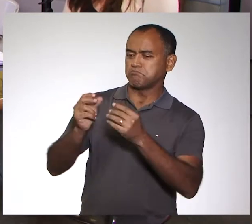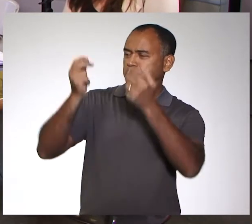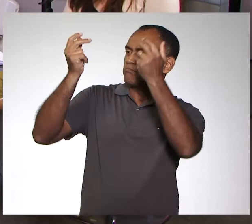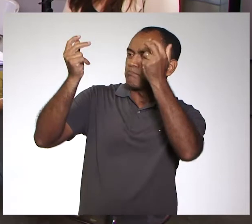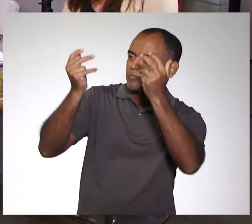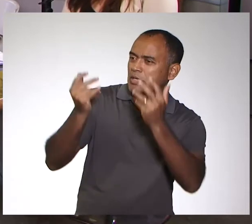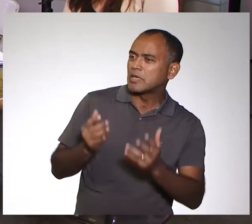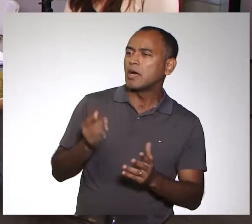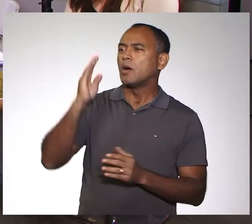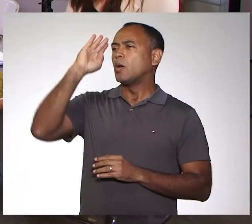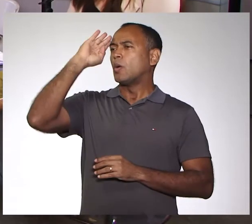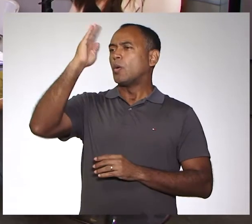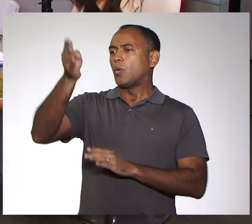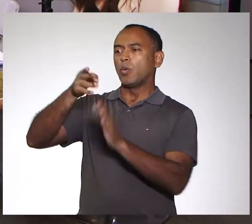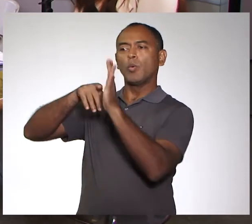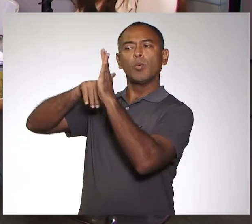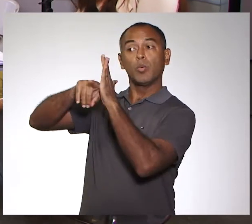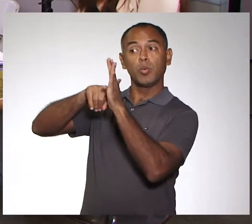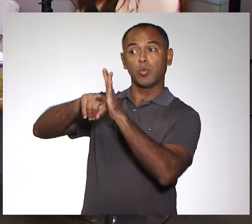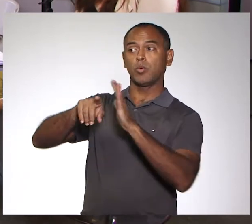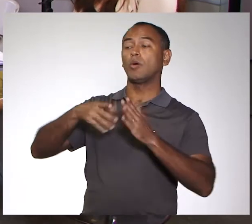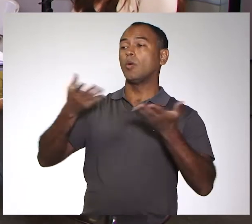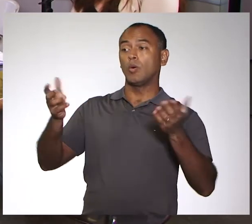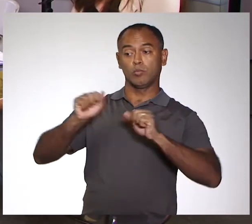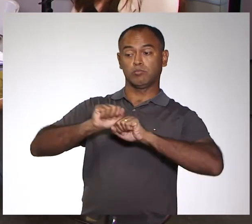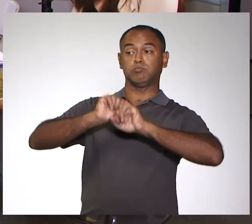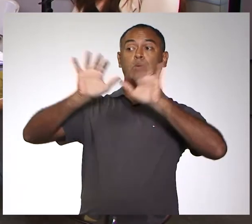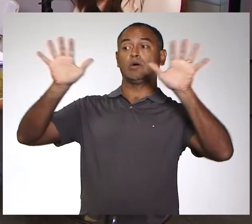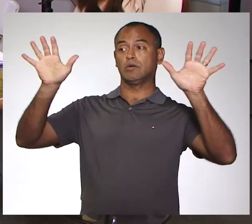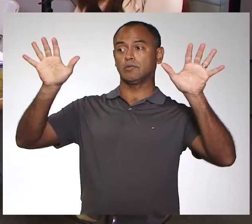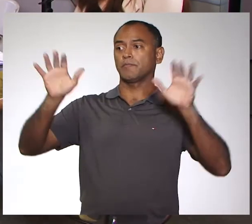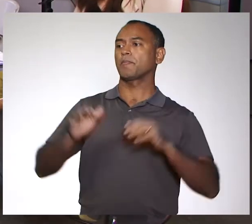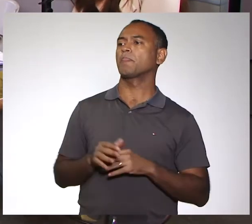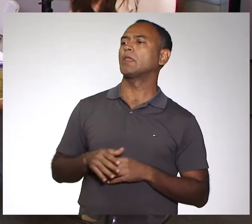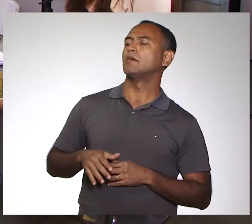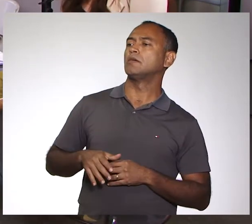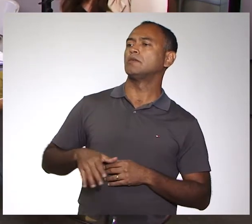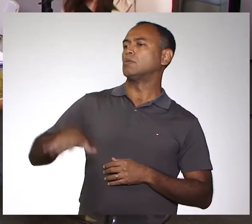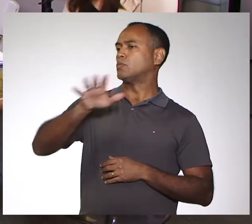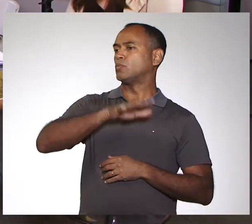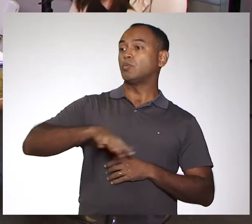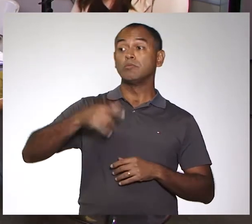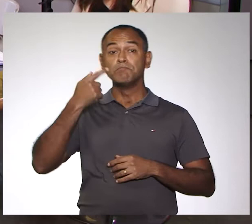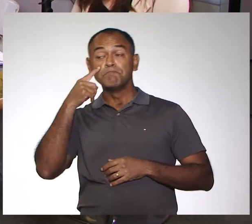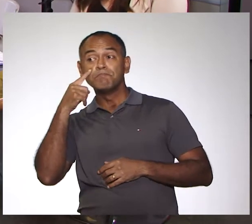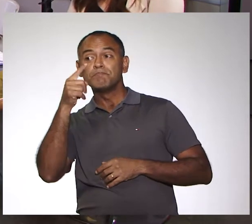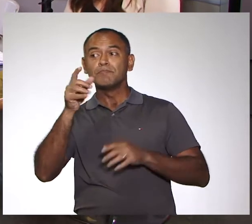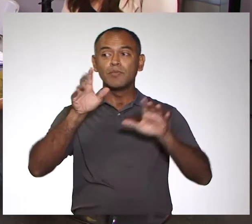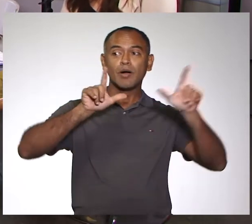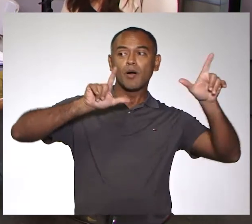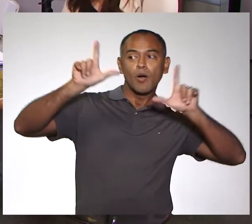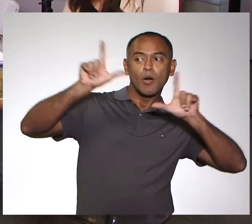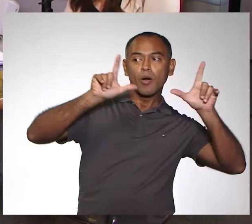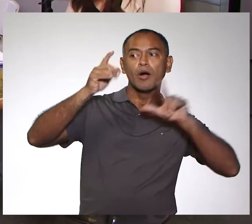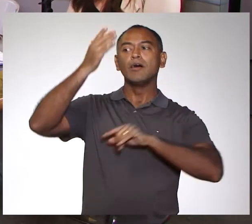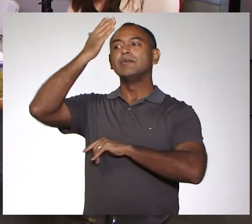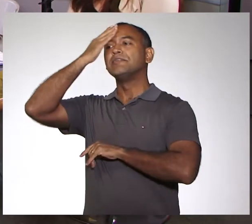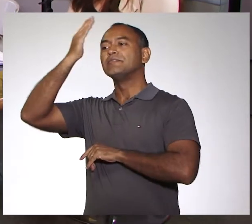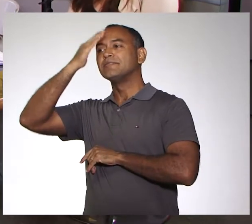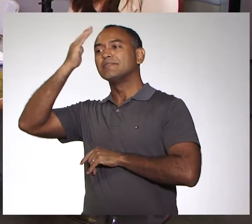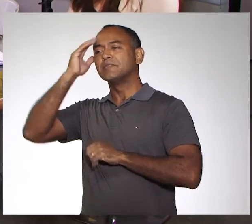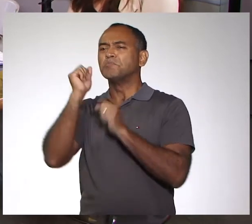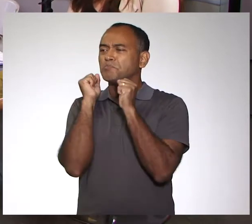um pouquinho quais são as linhas de pesquisa, de forma geral, porque elas são bem amplas. Mas, para quem está nos ouvindo, nos assistindo,